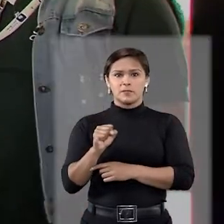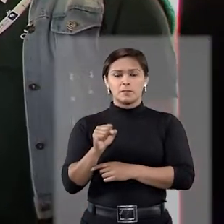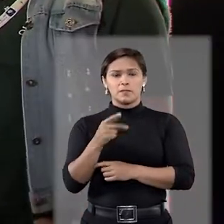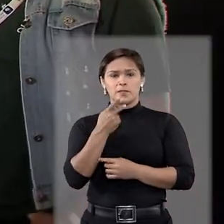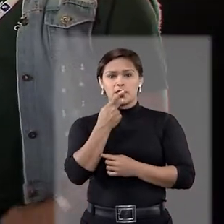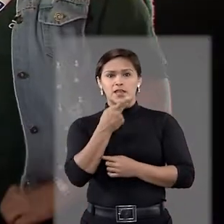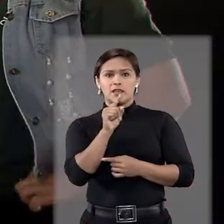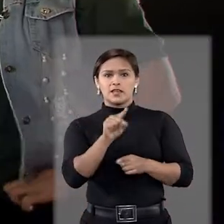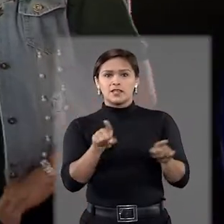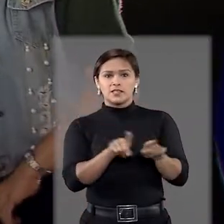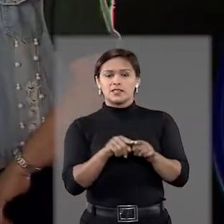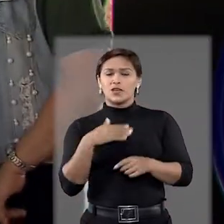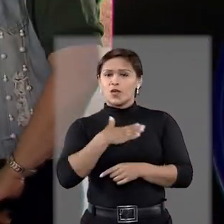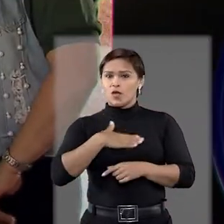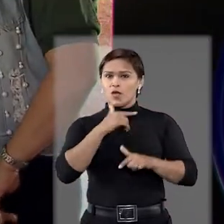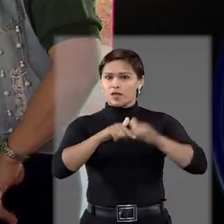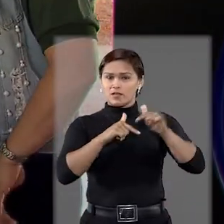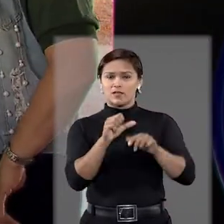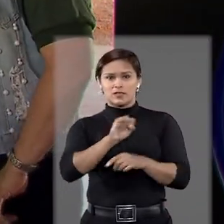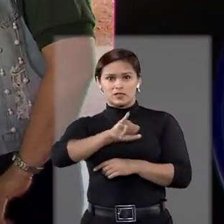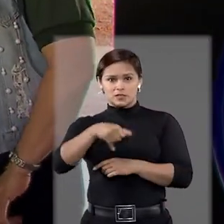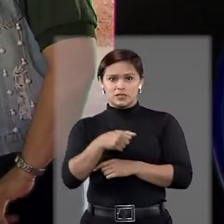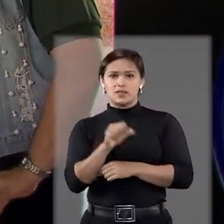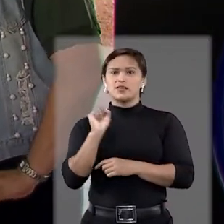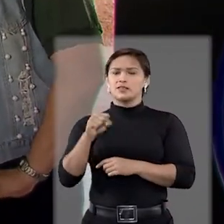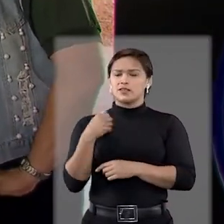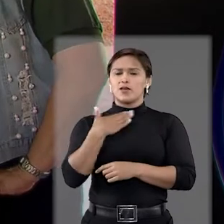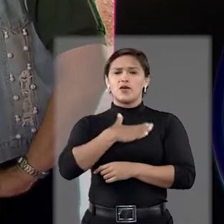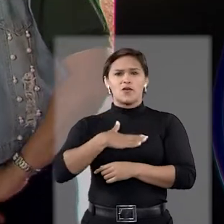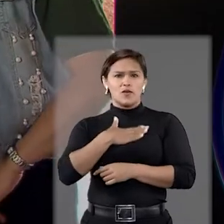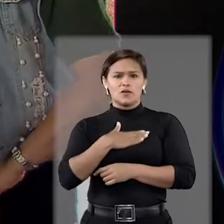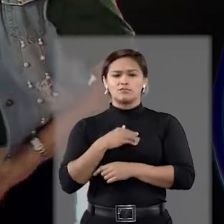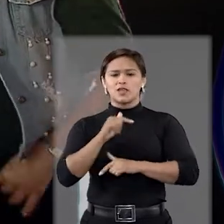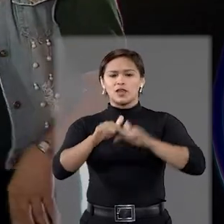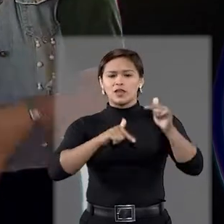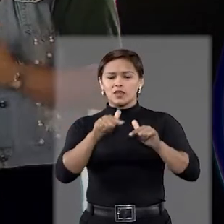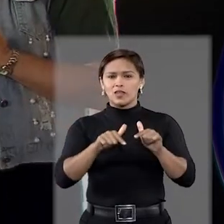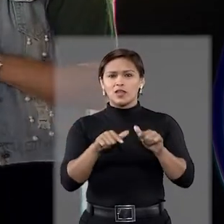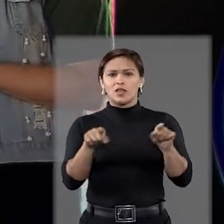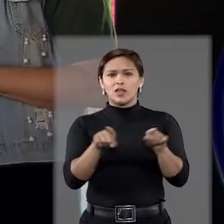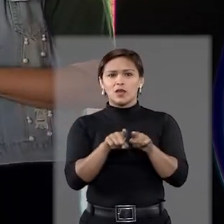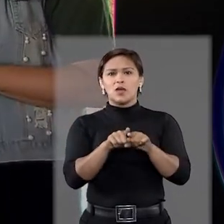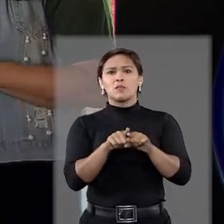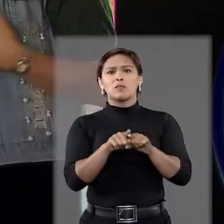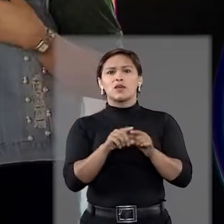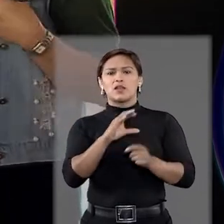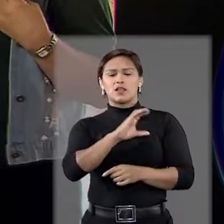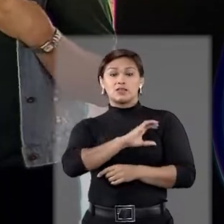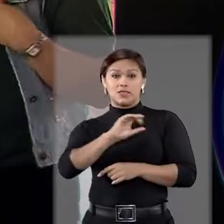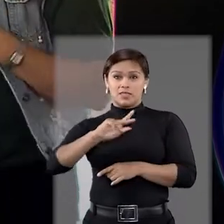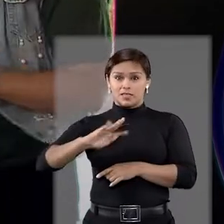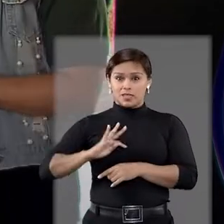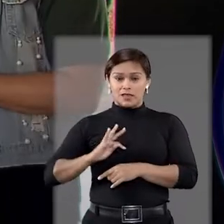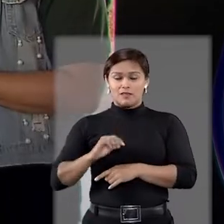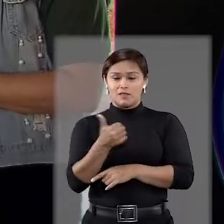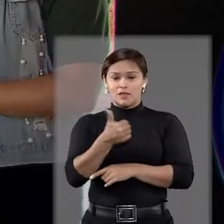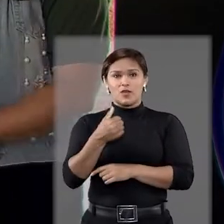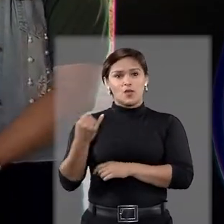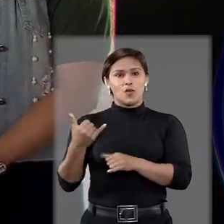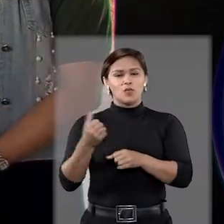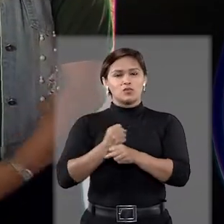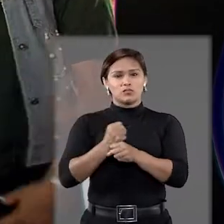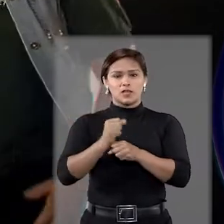Jovelice? Sim. Você gosta de trabalhar aqui? Sim, gosto. Eu trabalho pela empresa CETEF tem